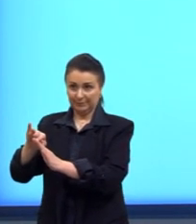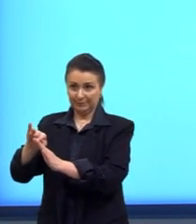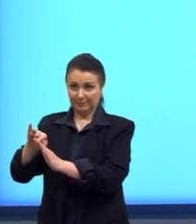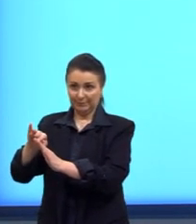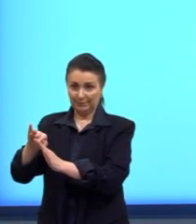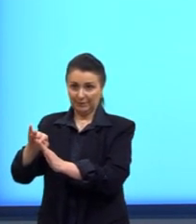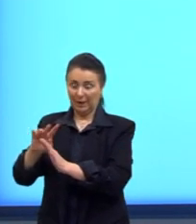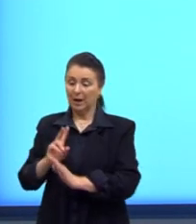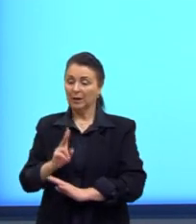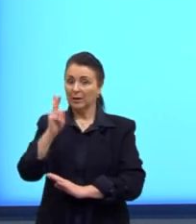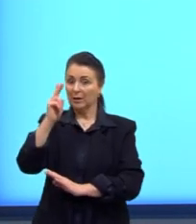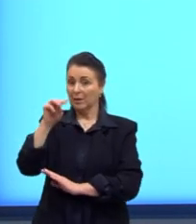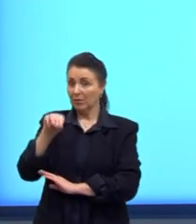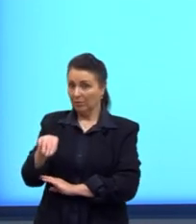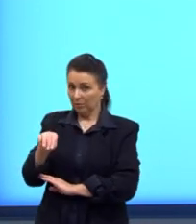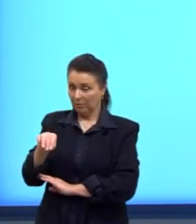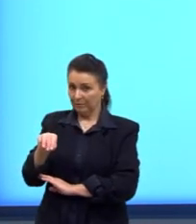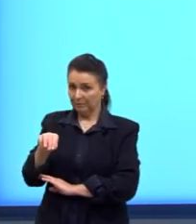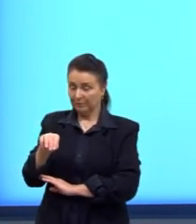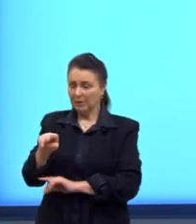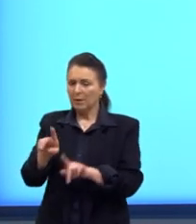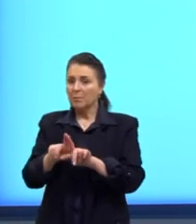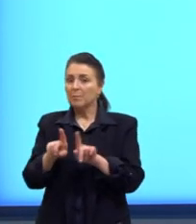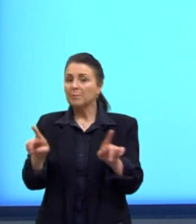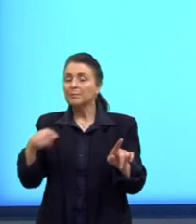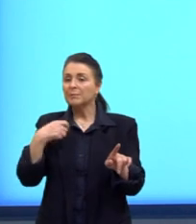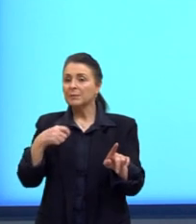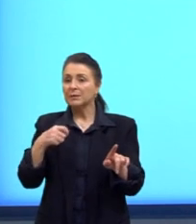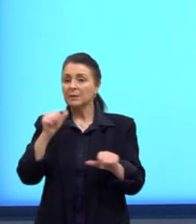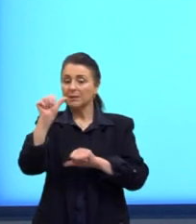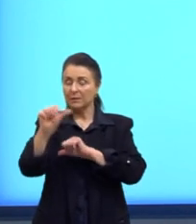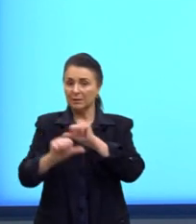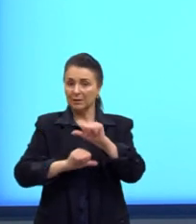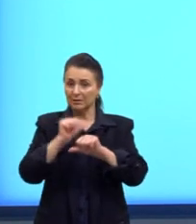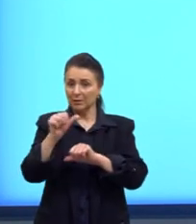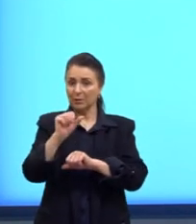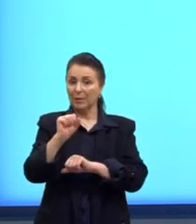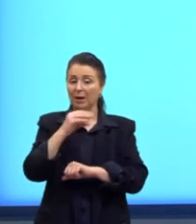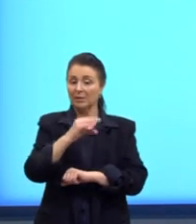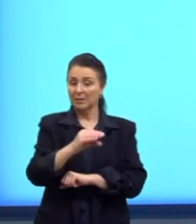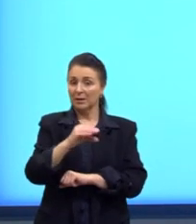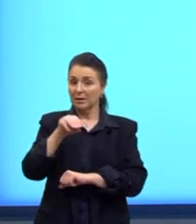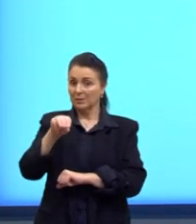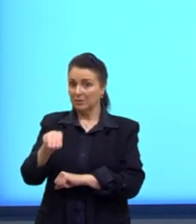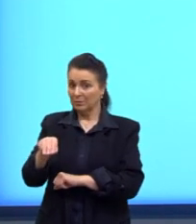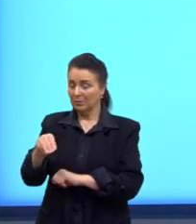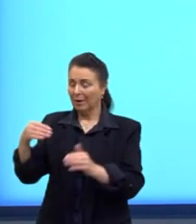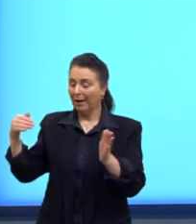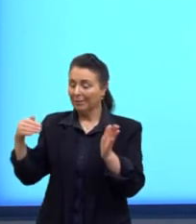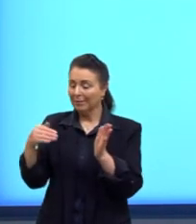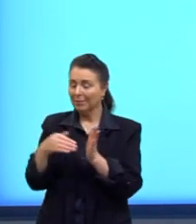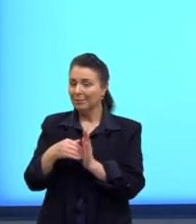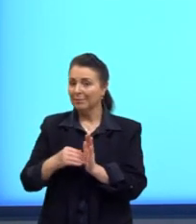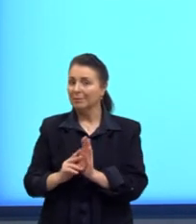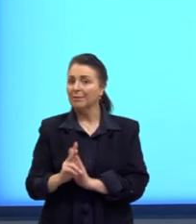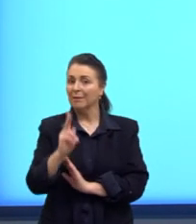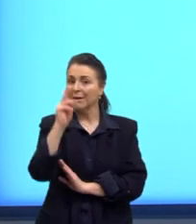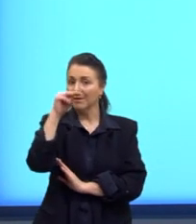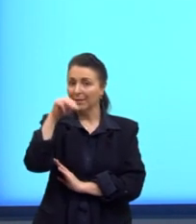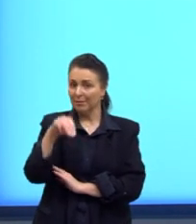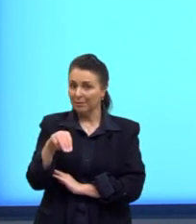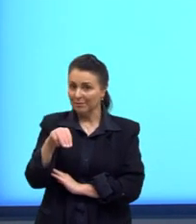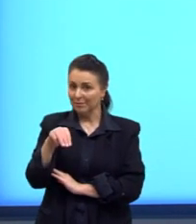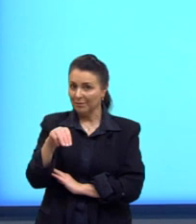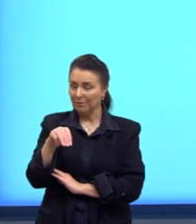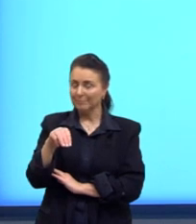a unidade de quilômetros. Mas aí, para isso, eu preciso transformar de centímetro até chegar em quilômetro. O a gente